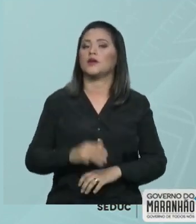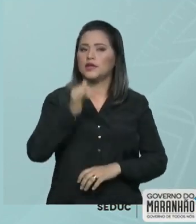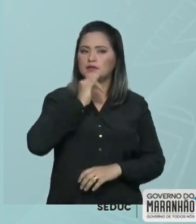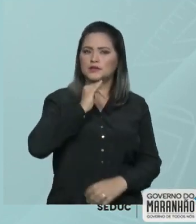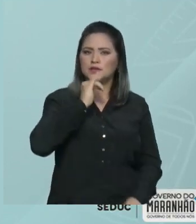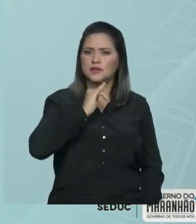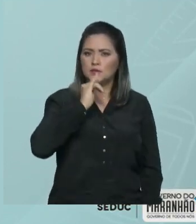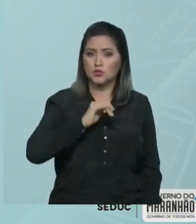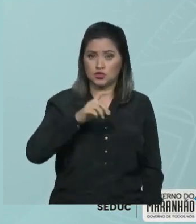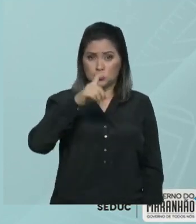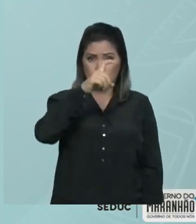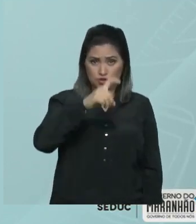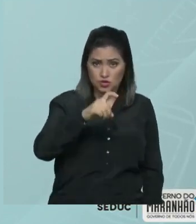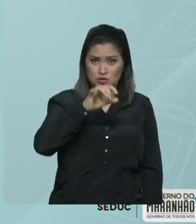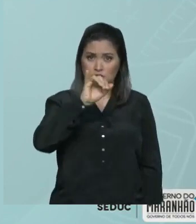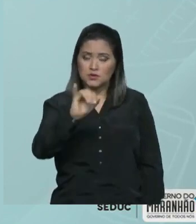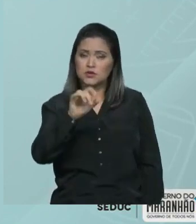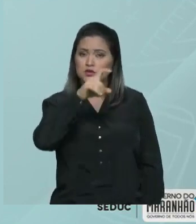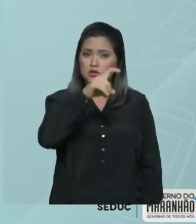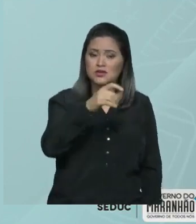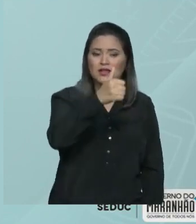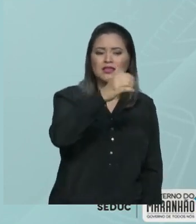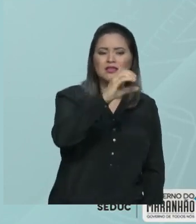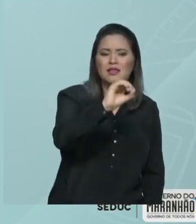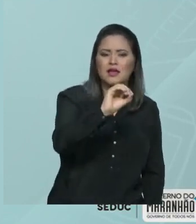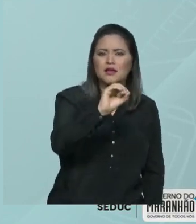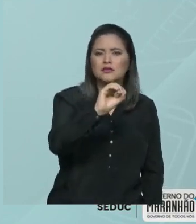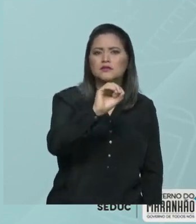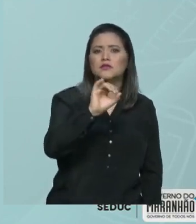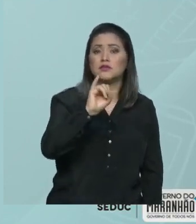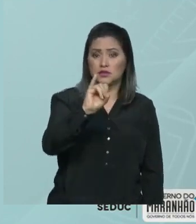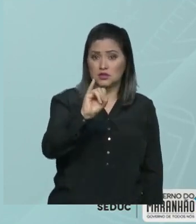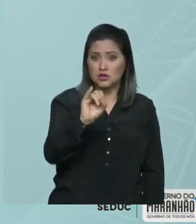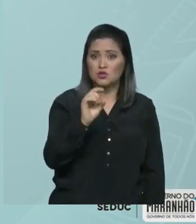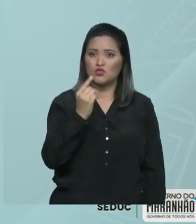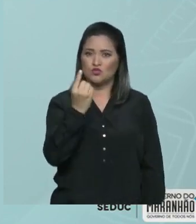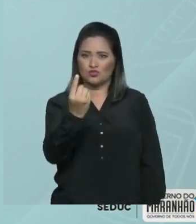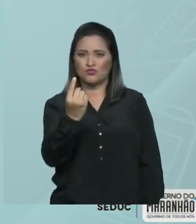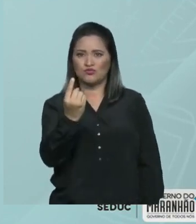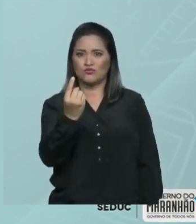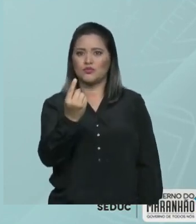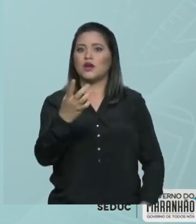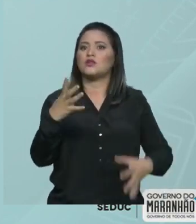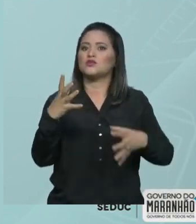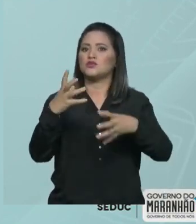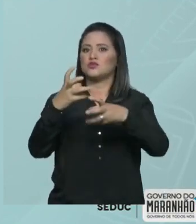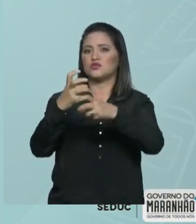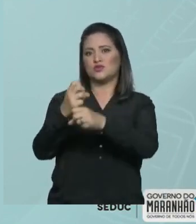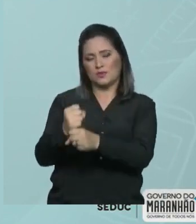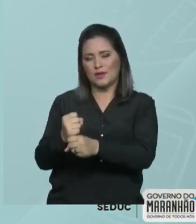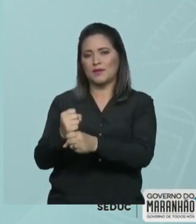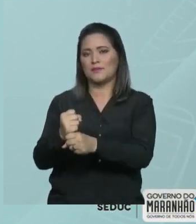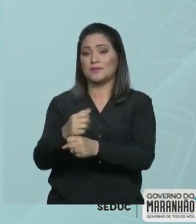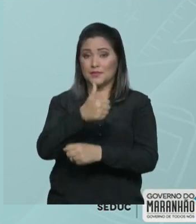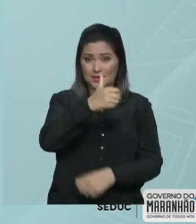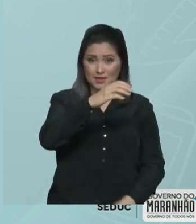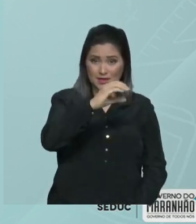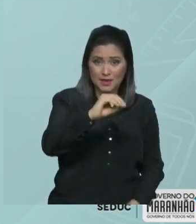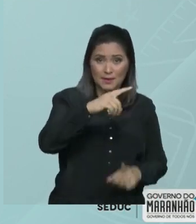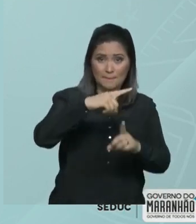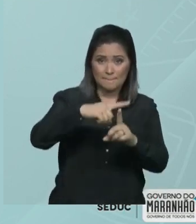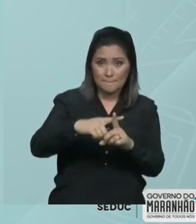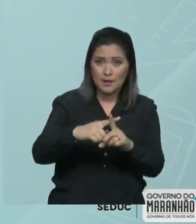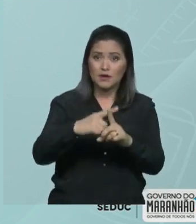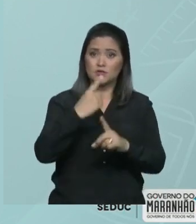e está à direita, você vai adicionar, ficando da seguinte forma. 10 mais 1, XI.